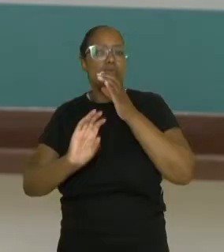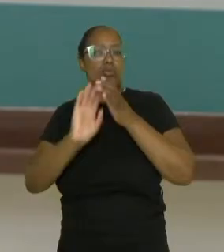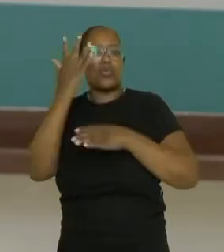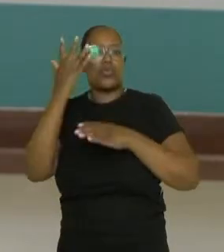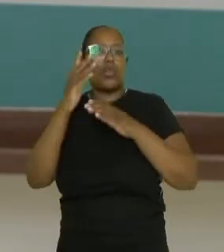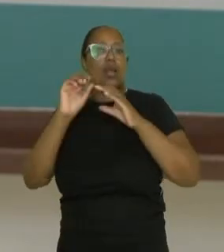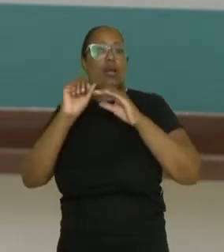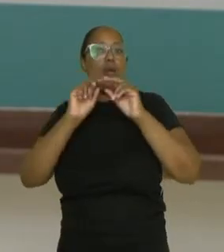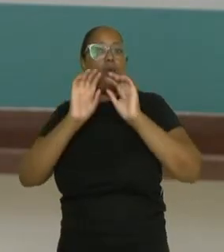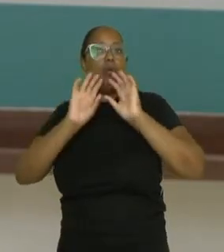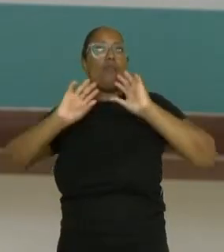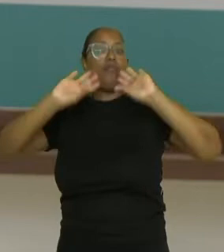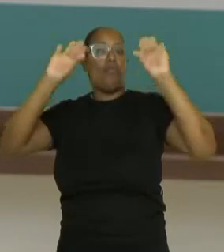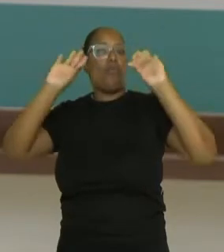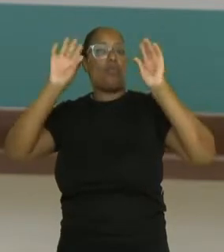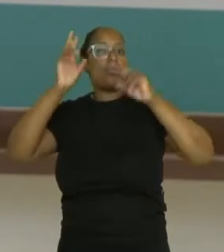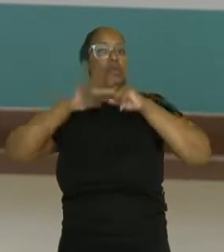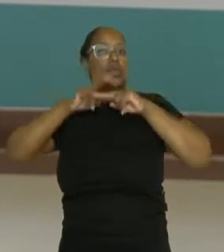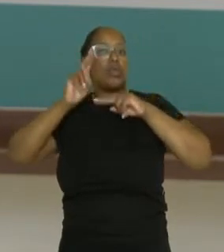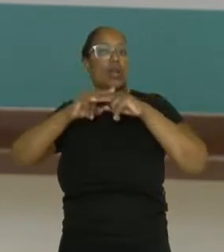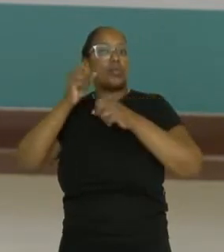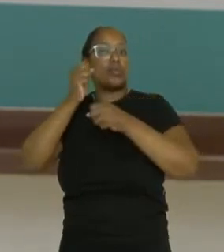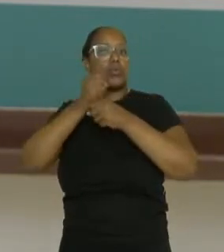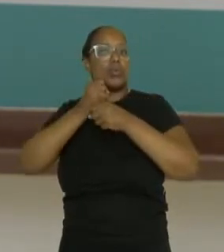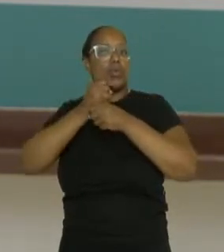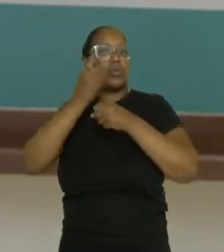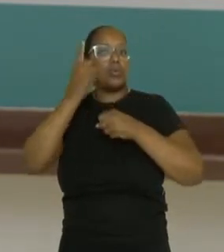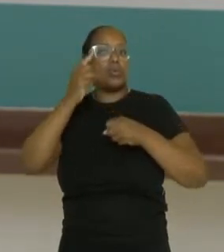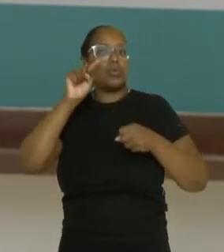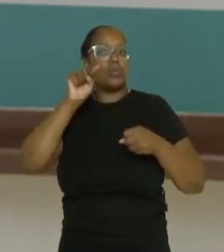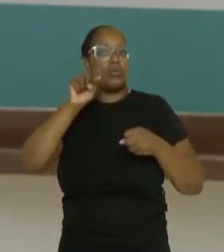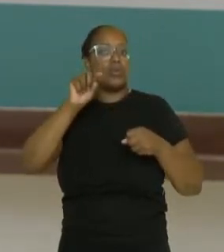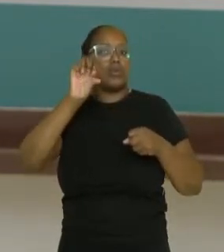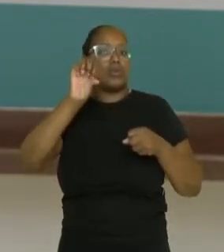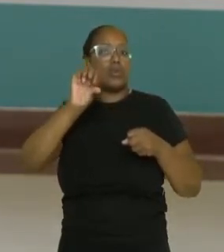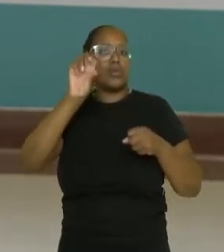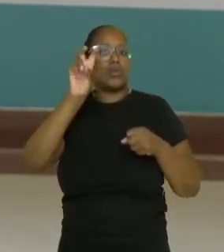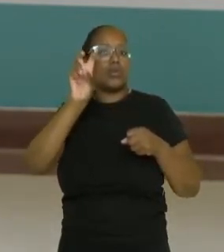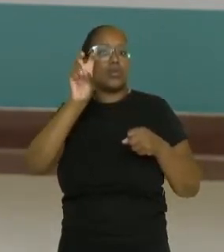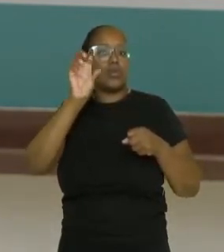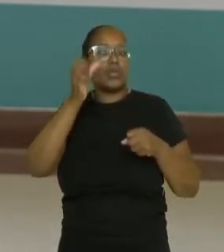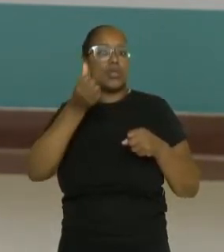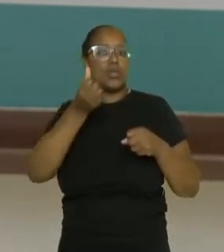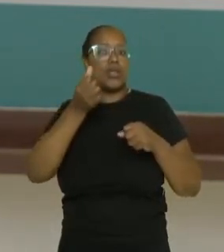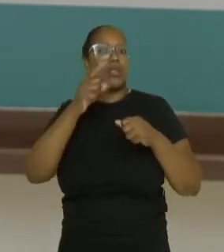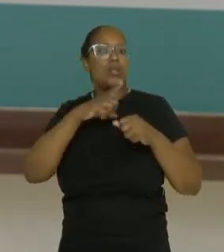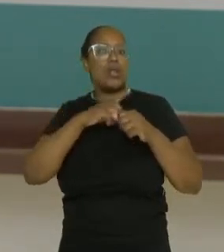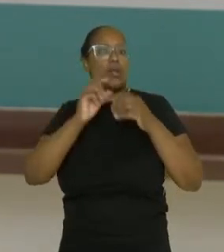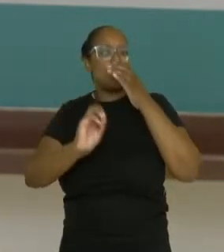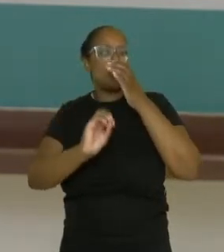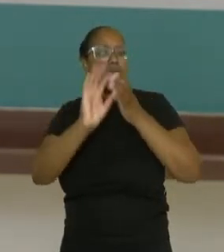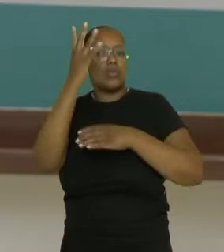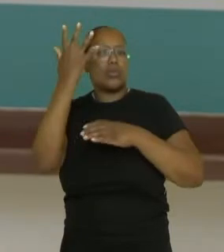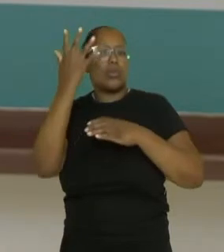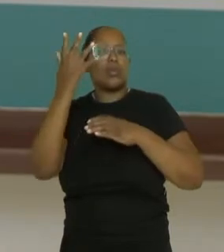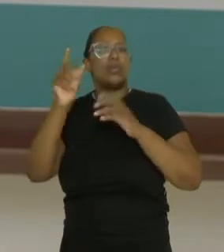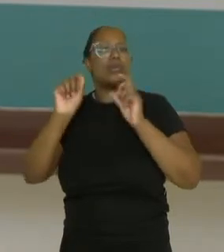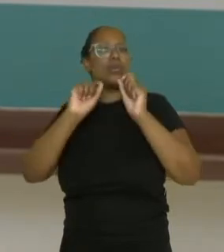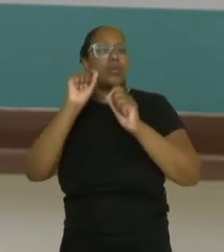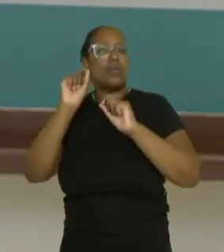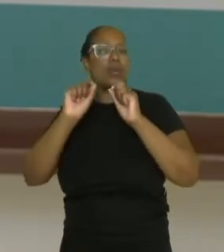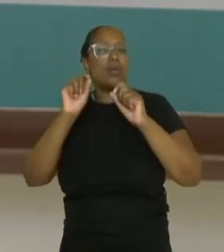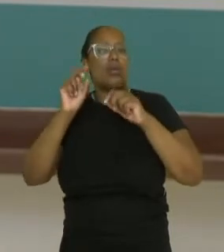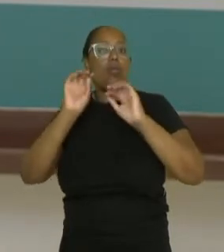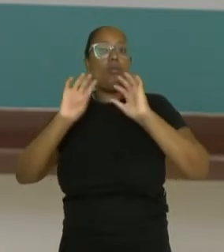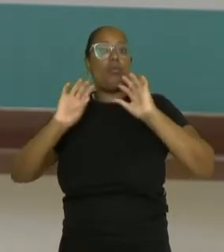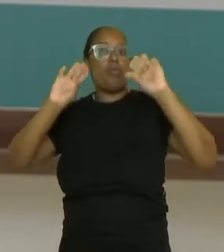1956 então em 1956 surgiu a junção do vôlei e nessa modalidade de futebol surgiu o